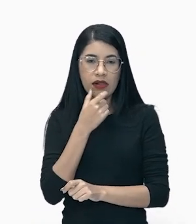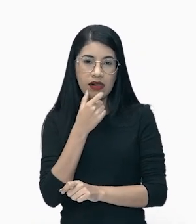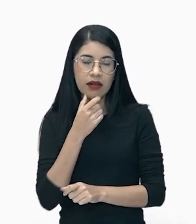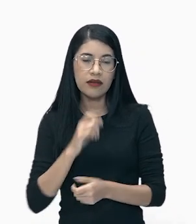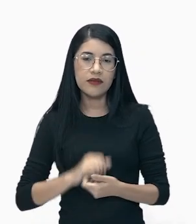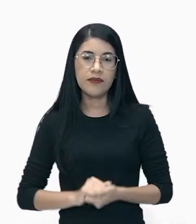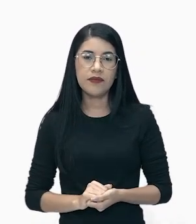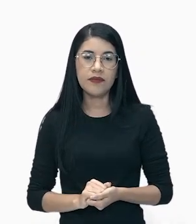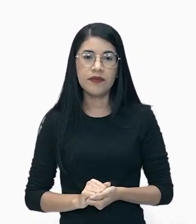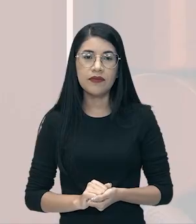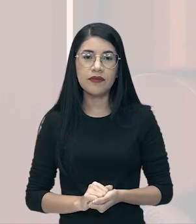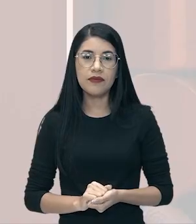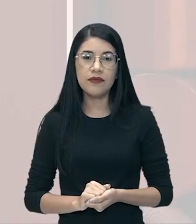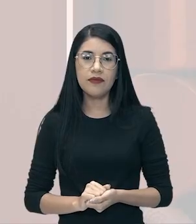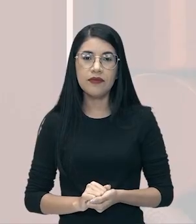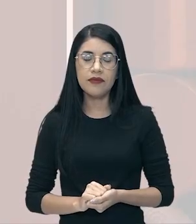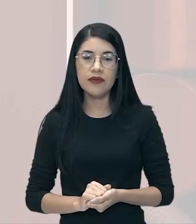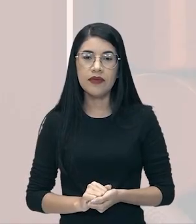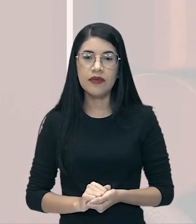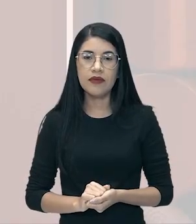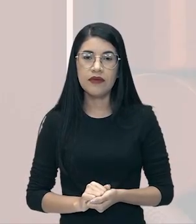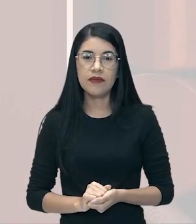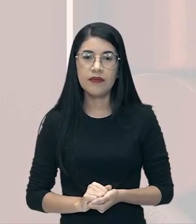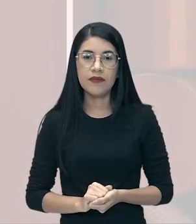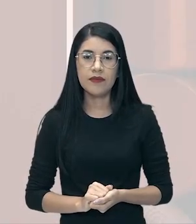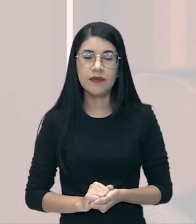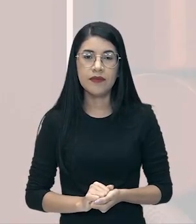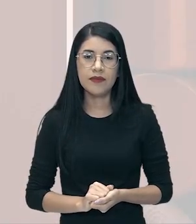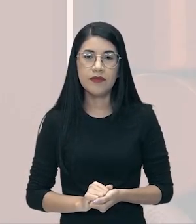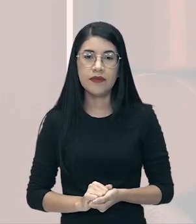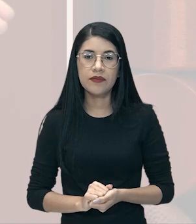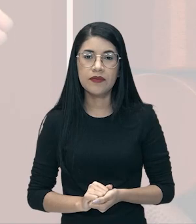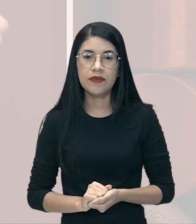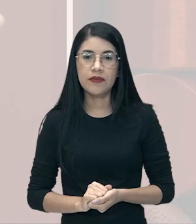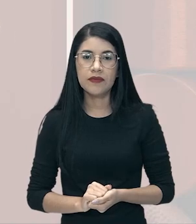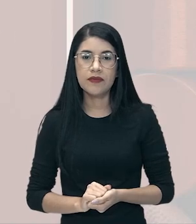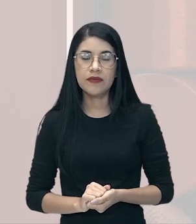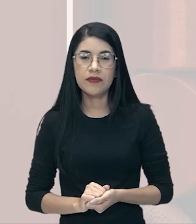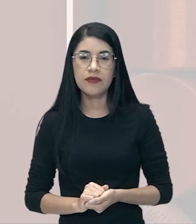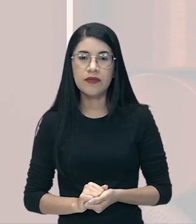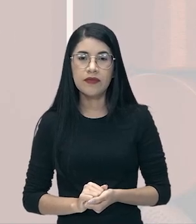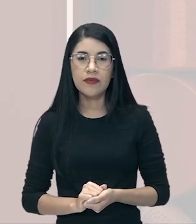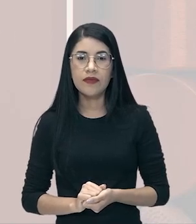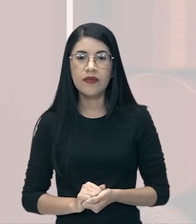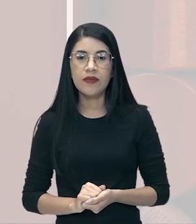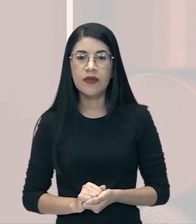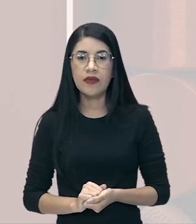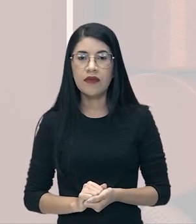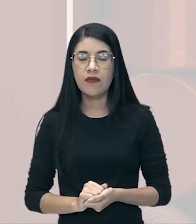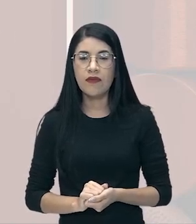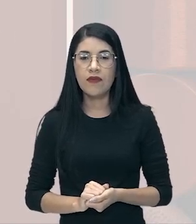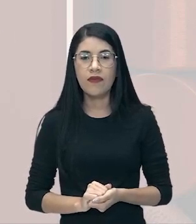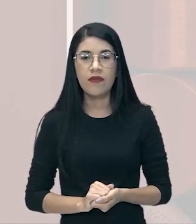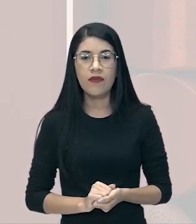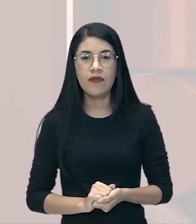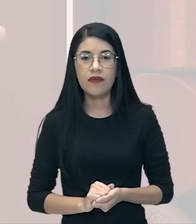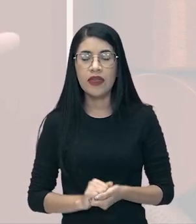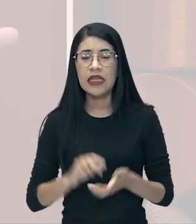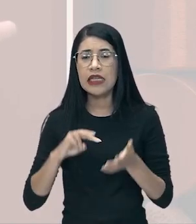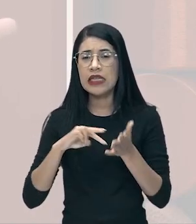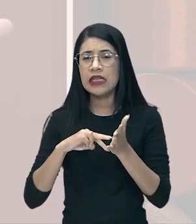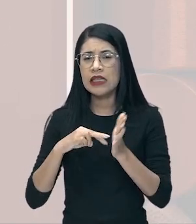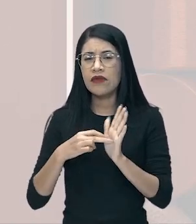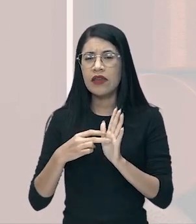Para mim aqui, voltando para mim, American Way of Life. Repeat, professor, American Way of Life. O